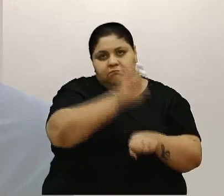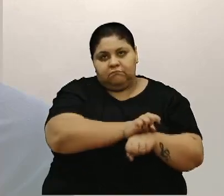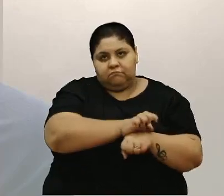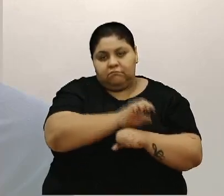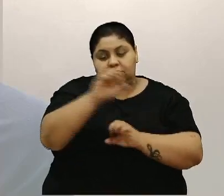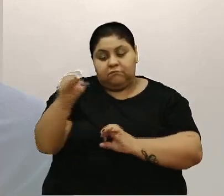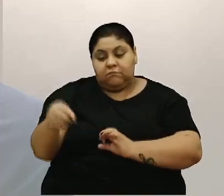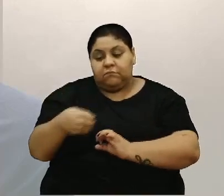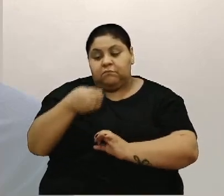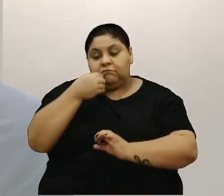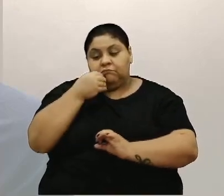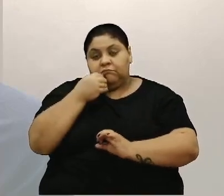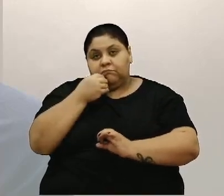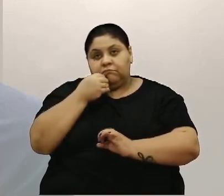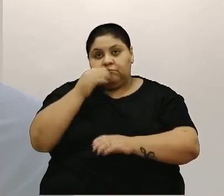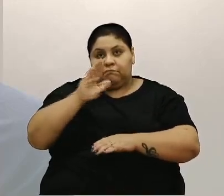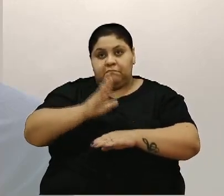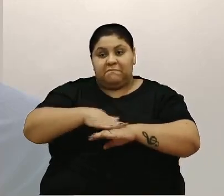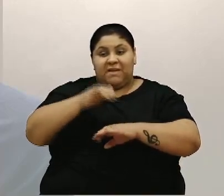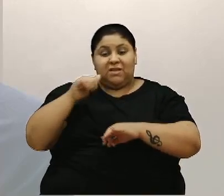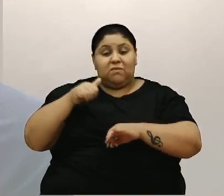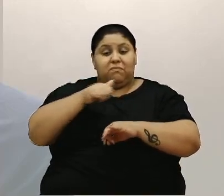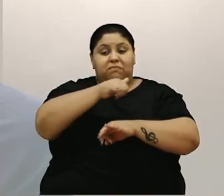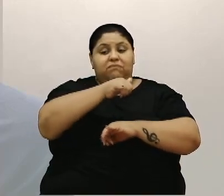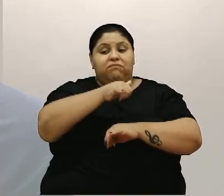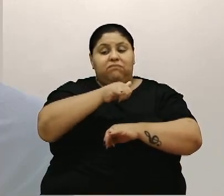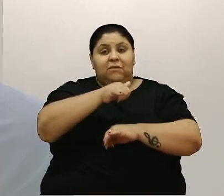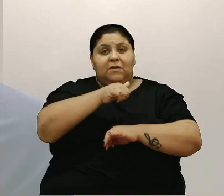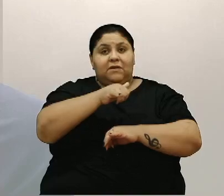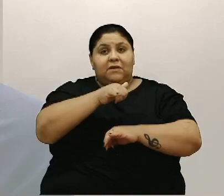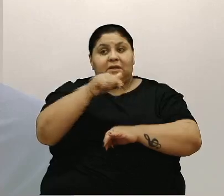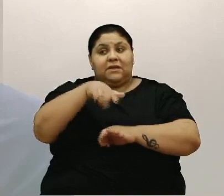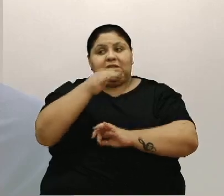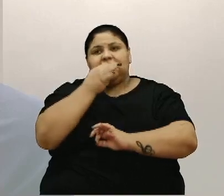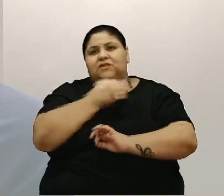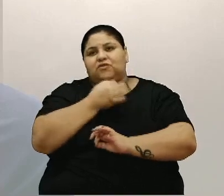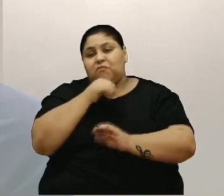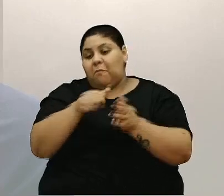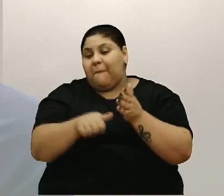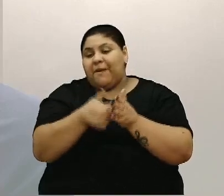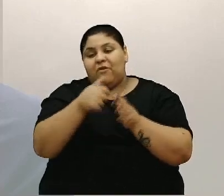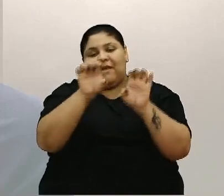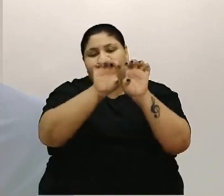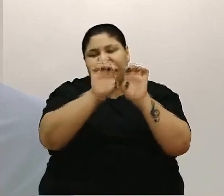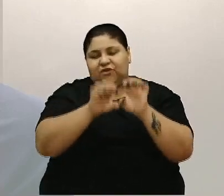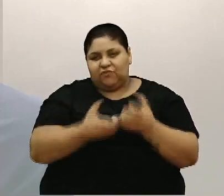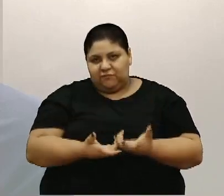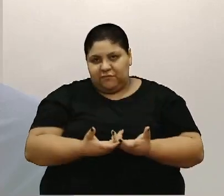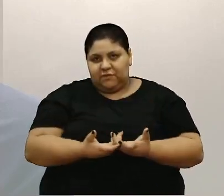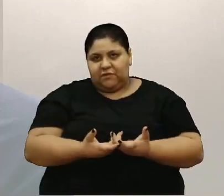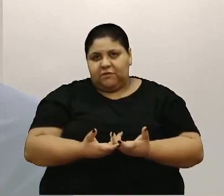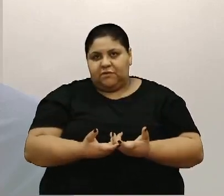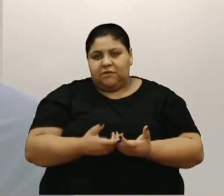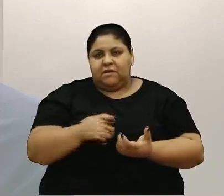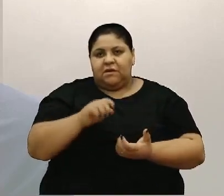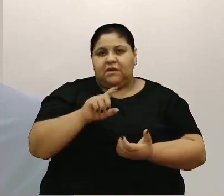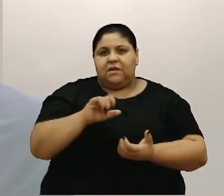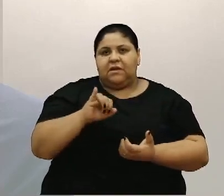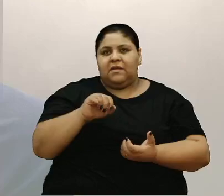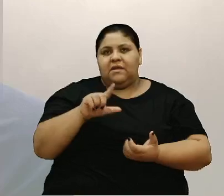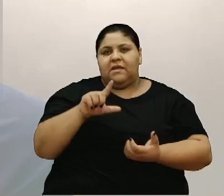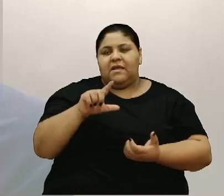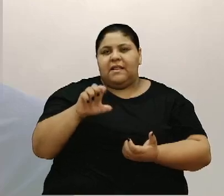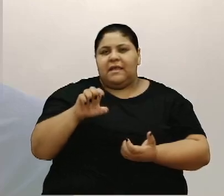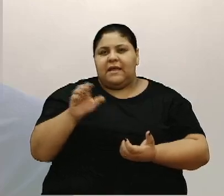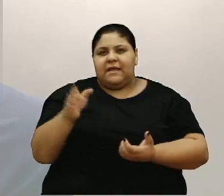oportunidade de explorar mais o aeroporto Hugo Canterjane, com ILS, com PAPIS,